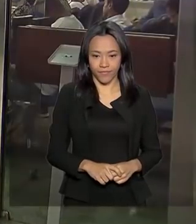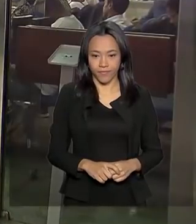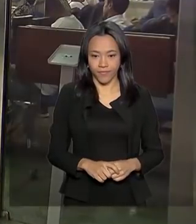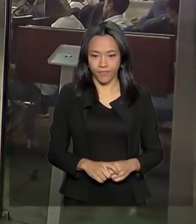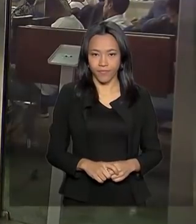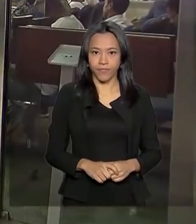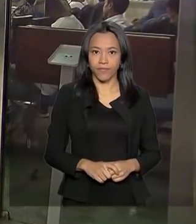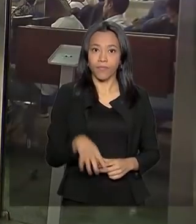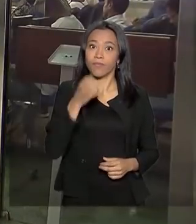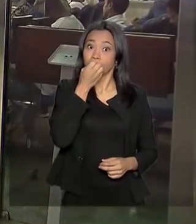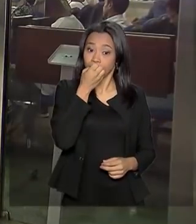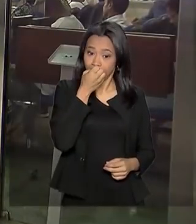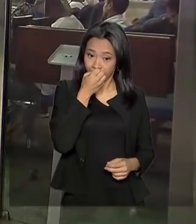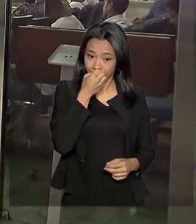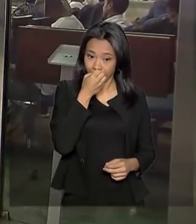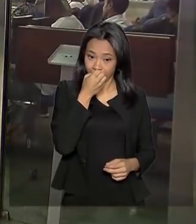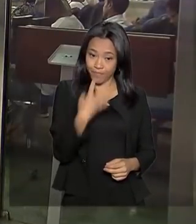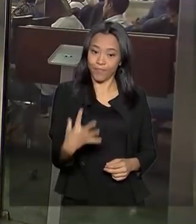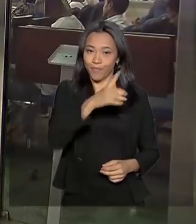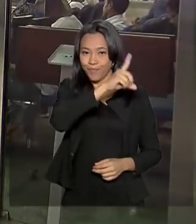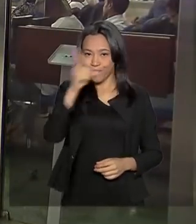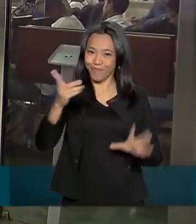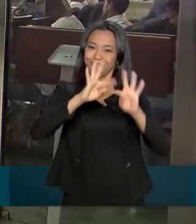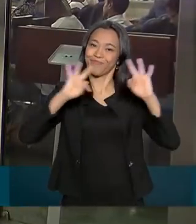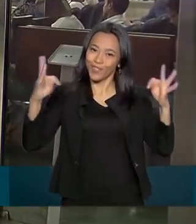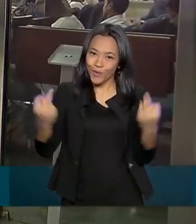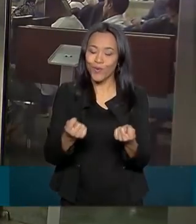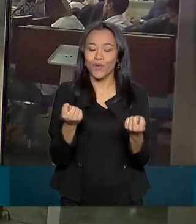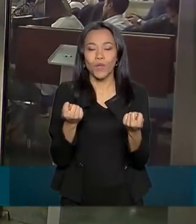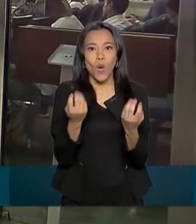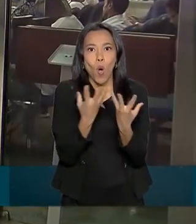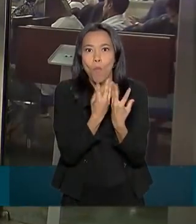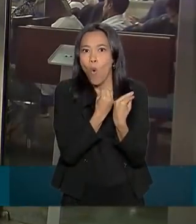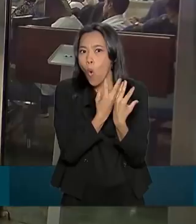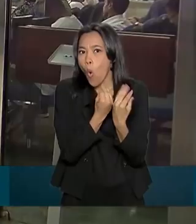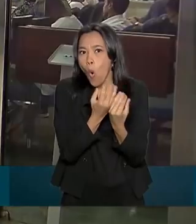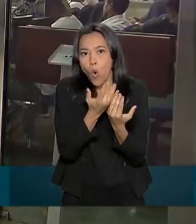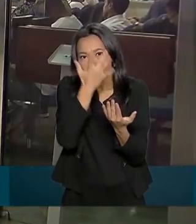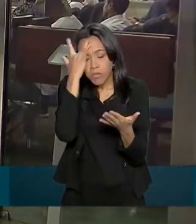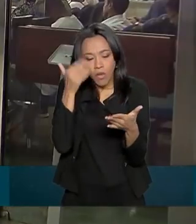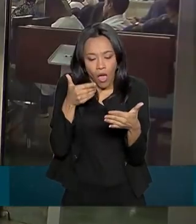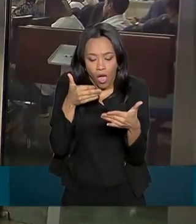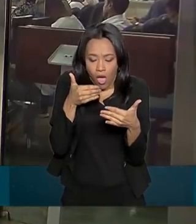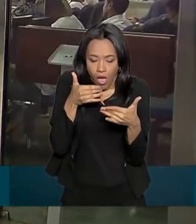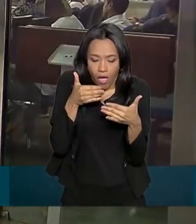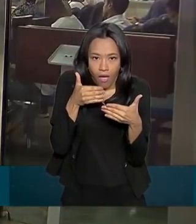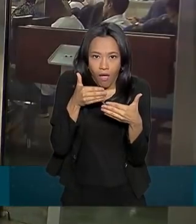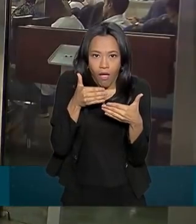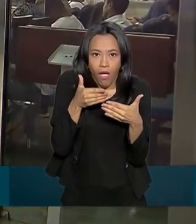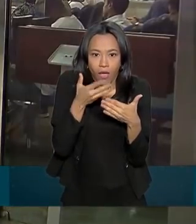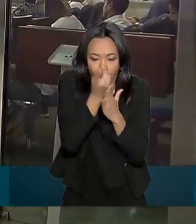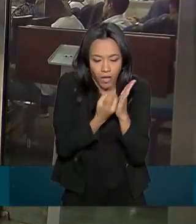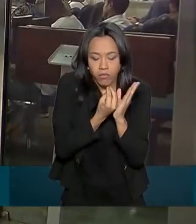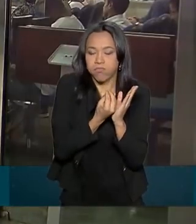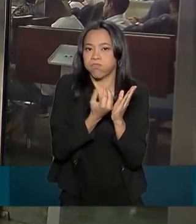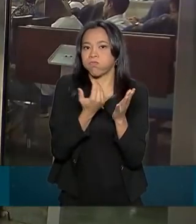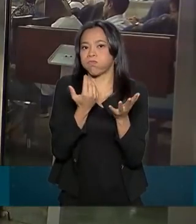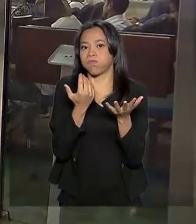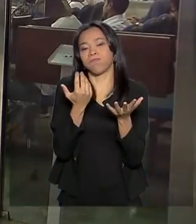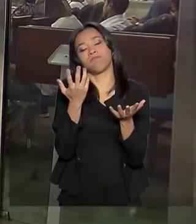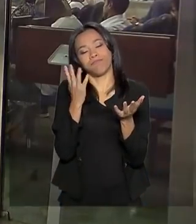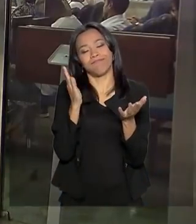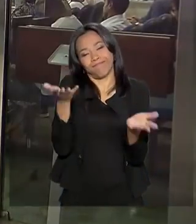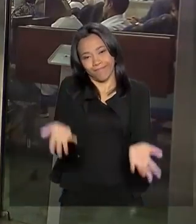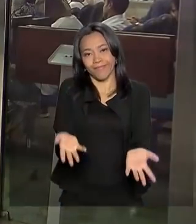Bom dia, Carla. Bom dia para todo mundo. Muita gente, sim, deixou para a última hora. De acordo com o último boletim divulgado